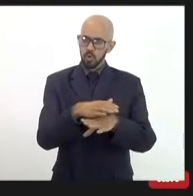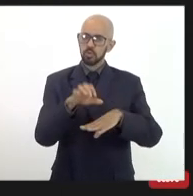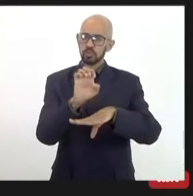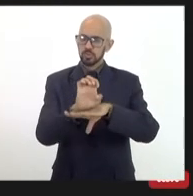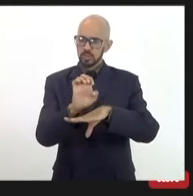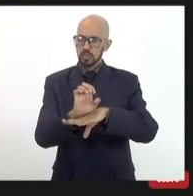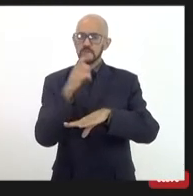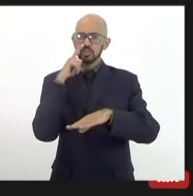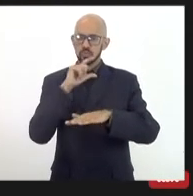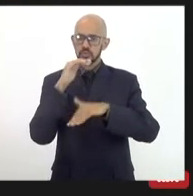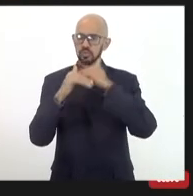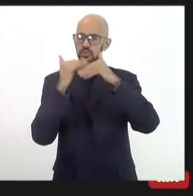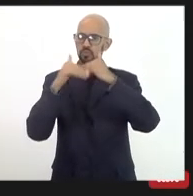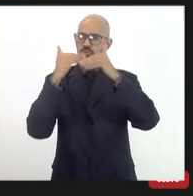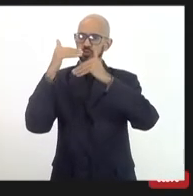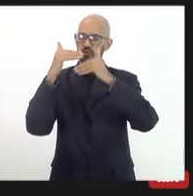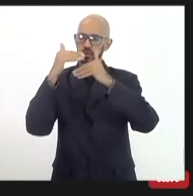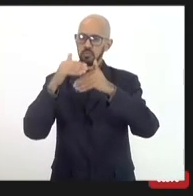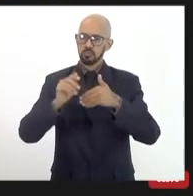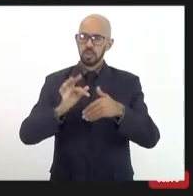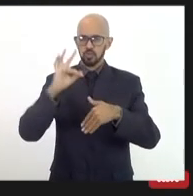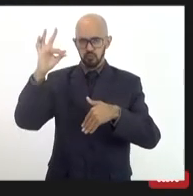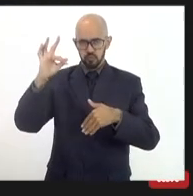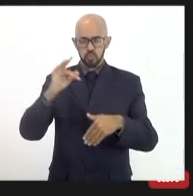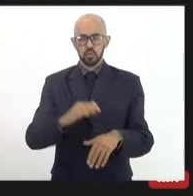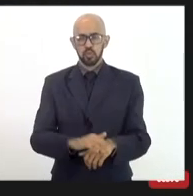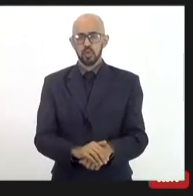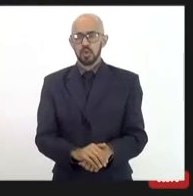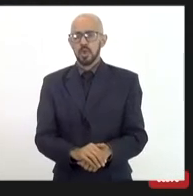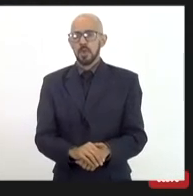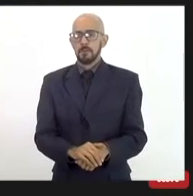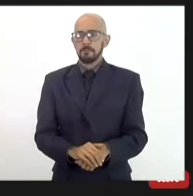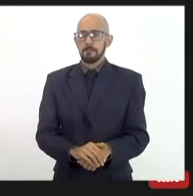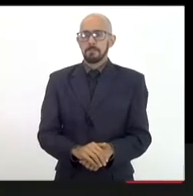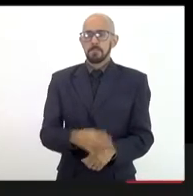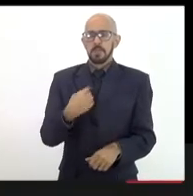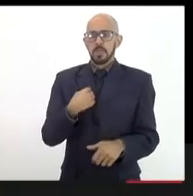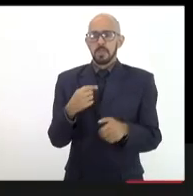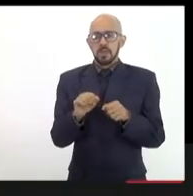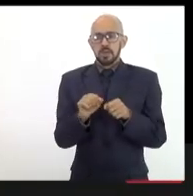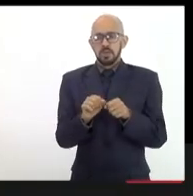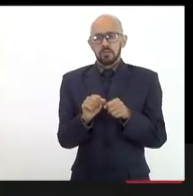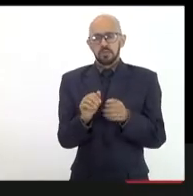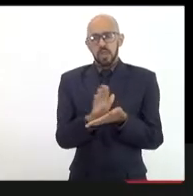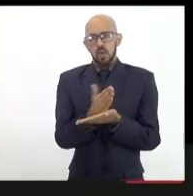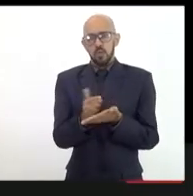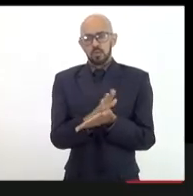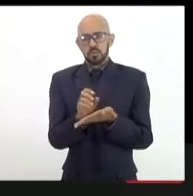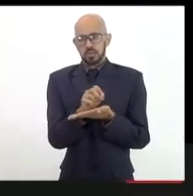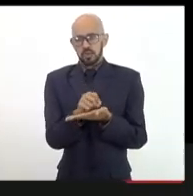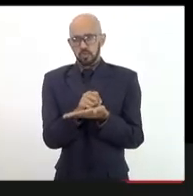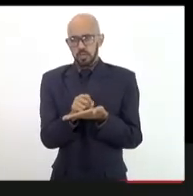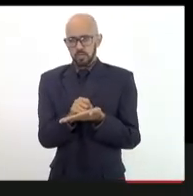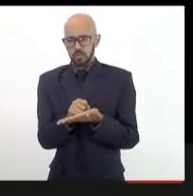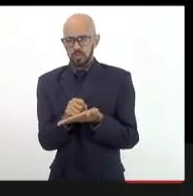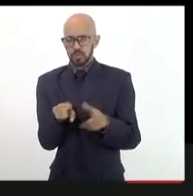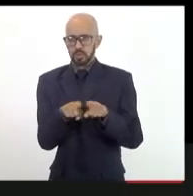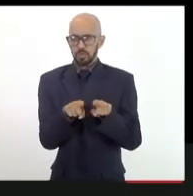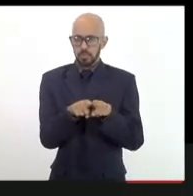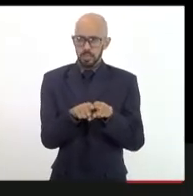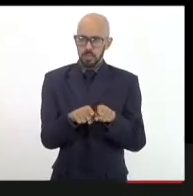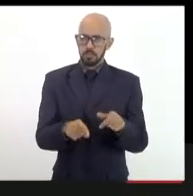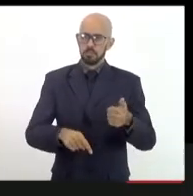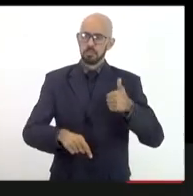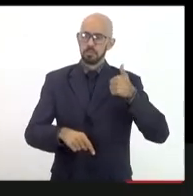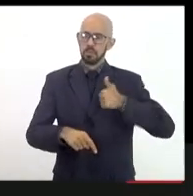desenvolvimento de médio e longo prazo. Eu fiz algumas ponderações aqui também. Uma é essa em relação